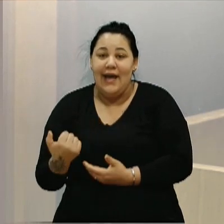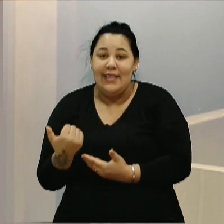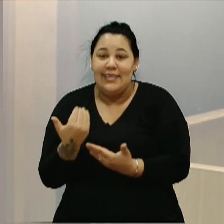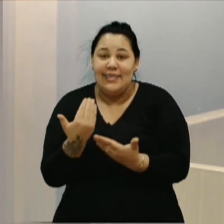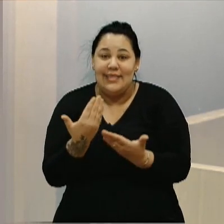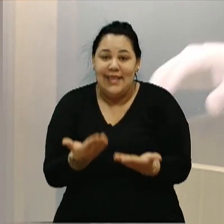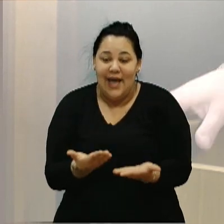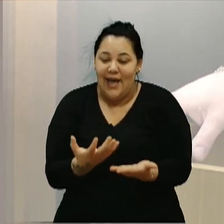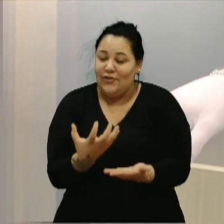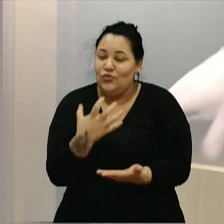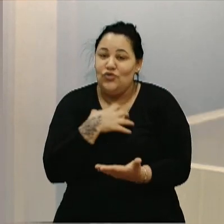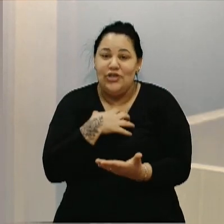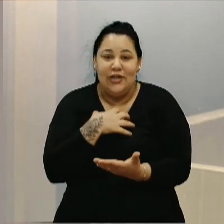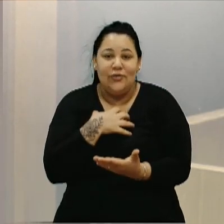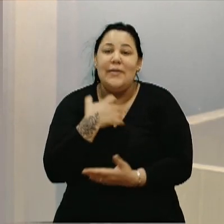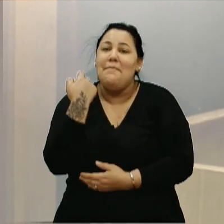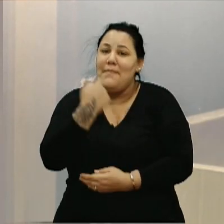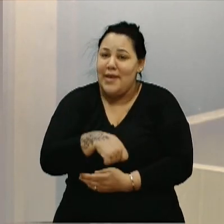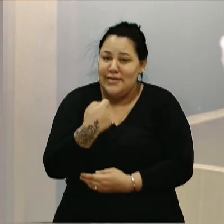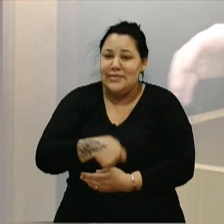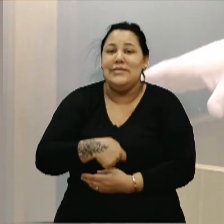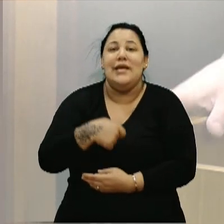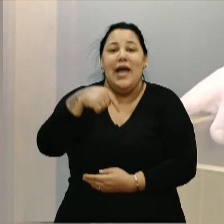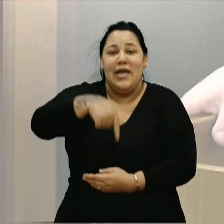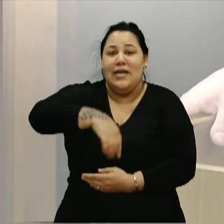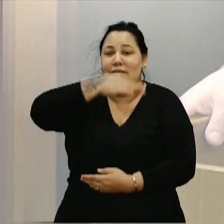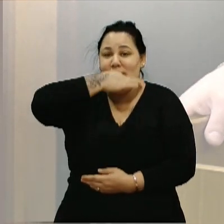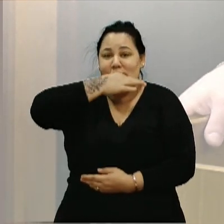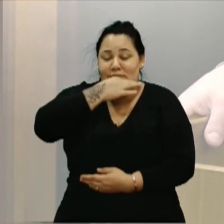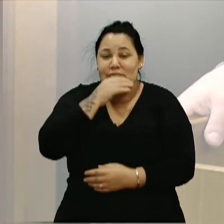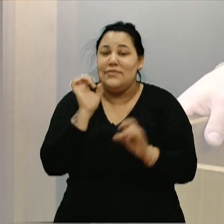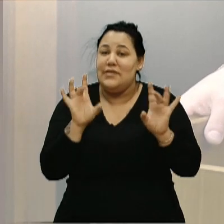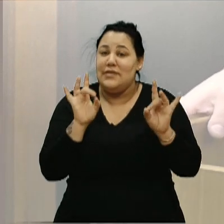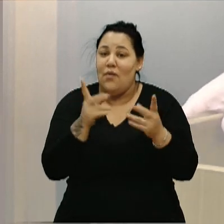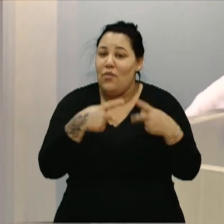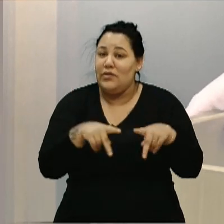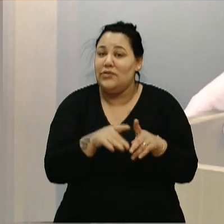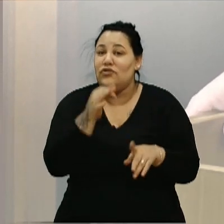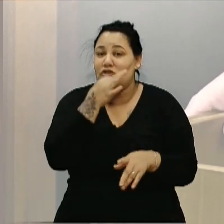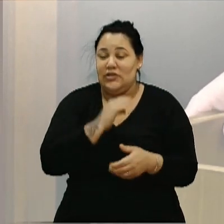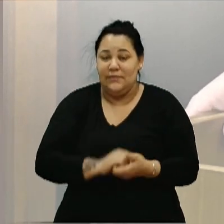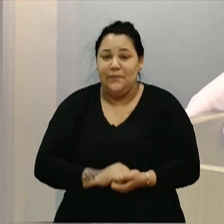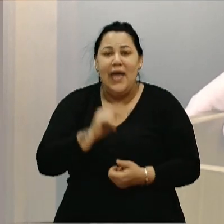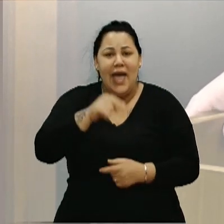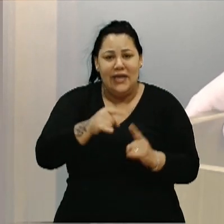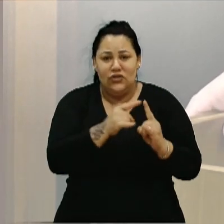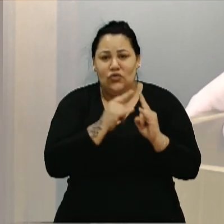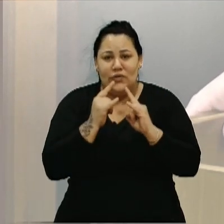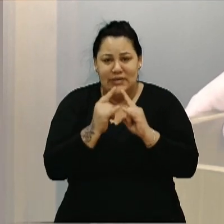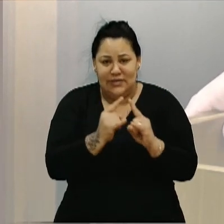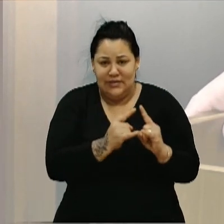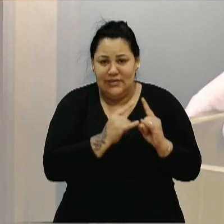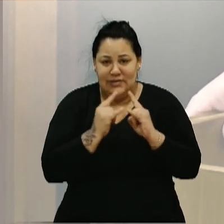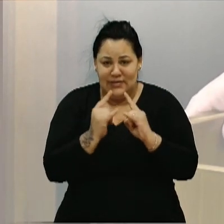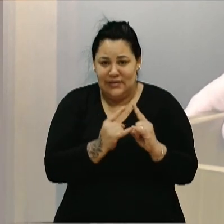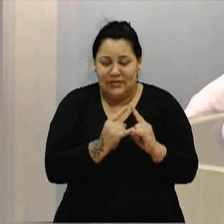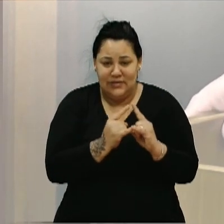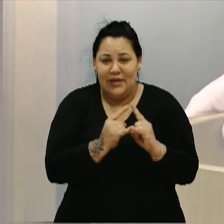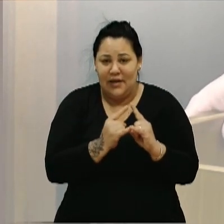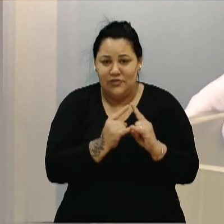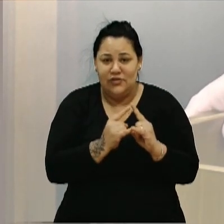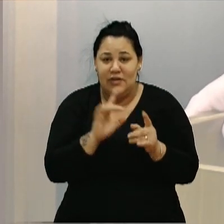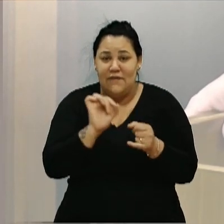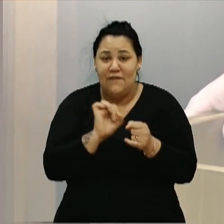inigualável para o nosso município, em especial para a população de Caxias. A Educaritá é uma entidade filantrópica, que